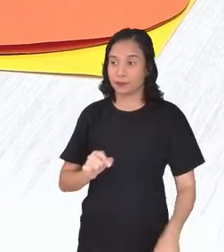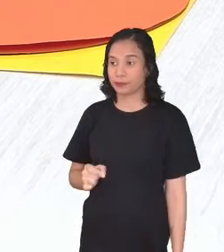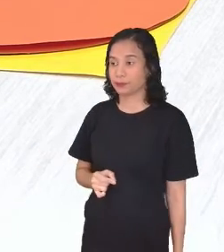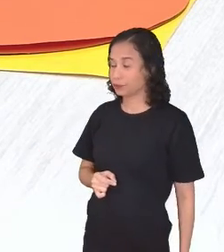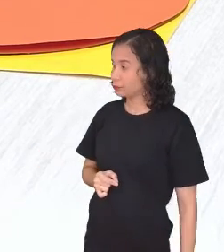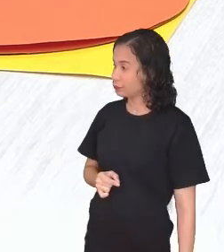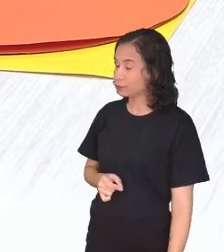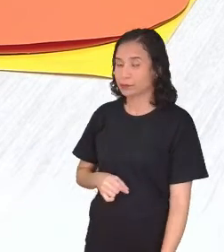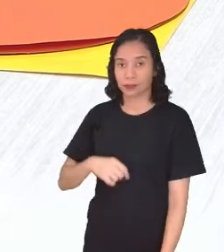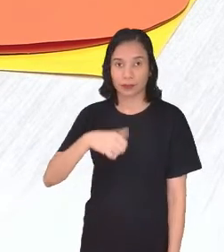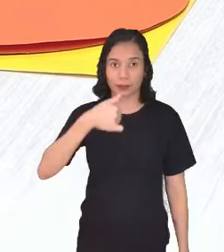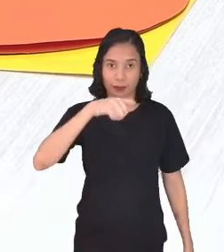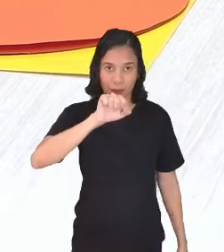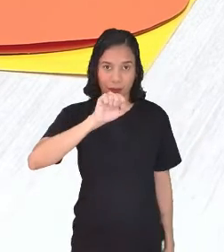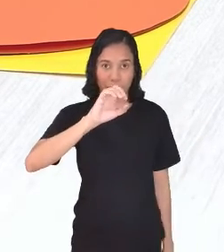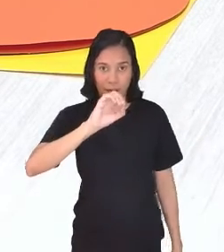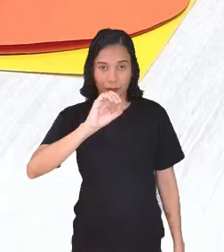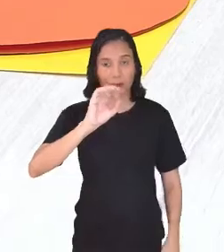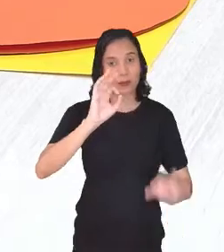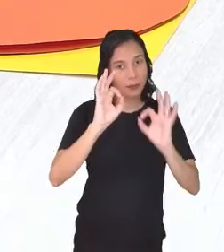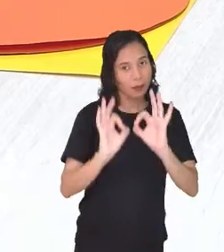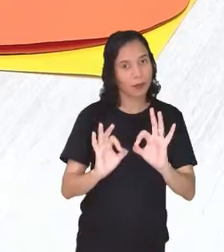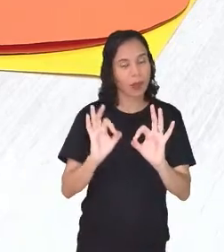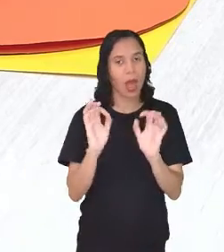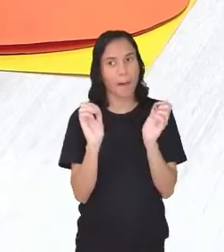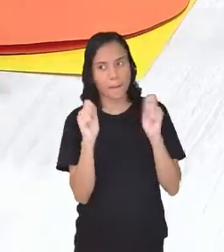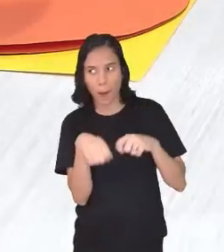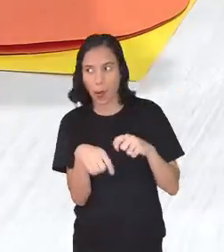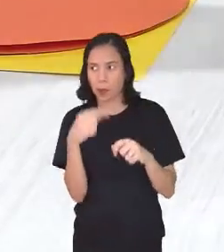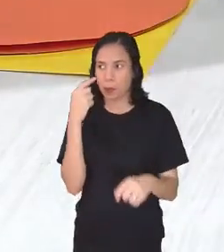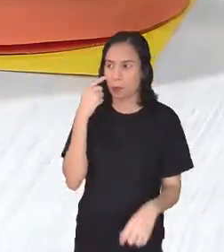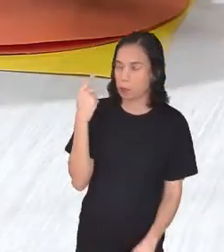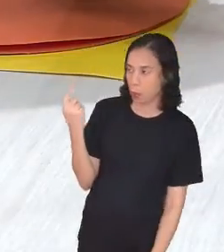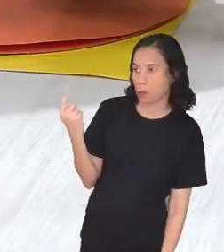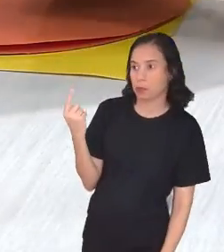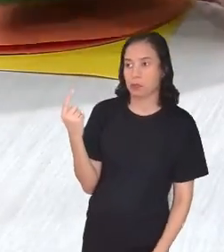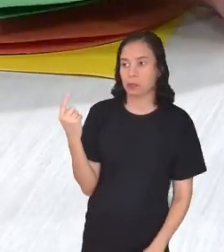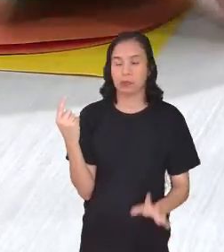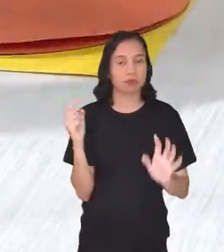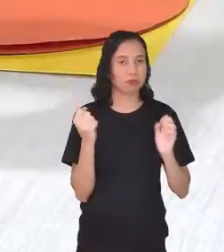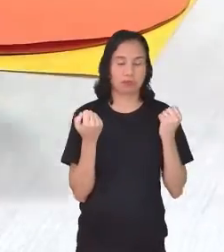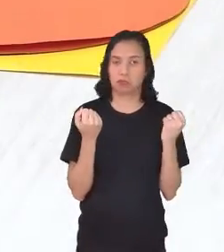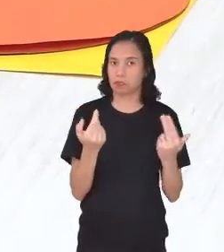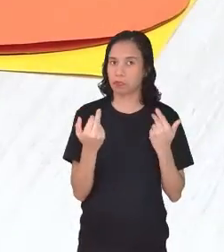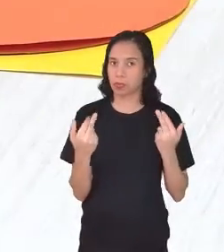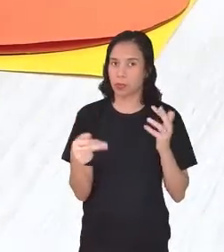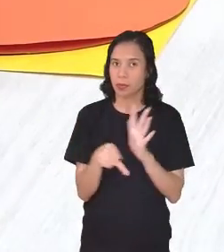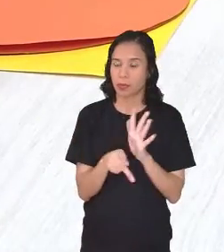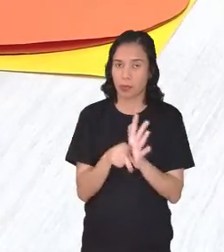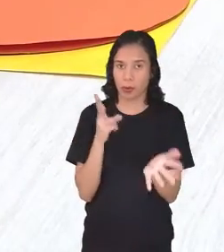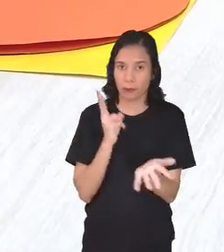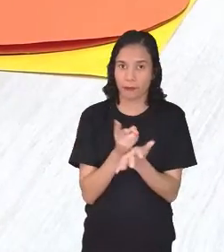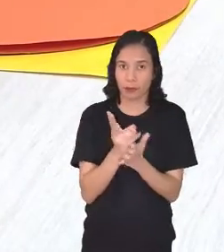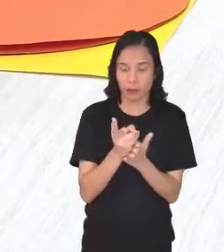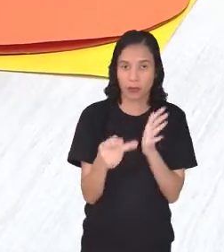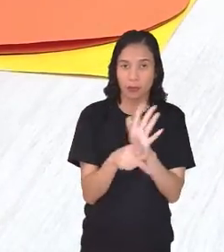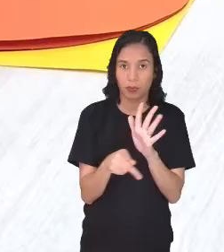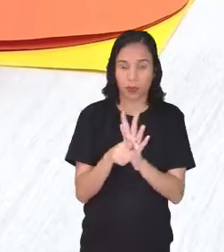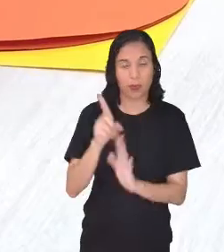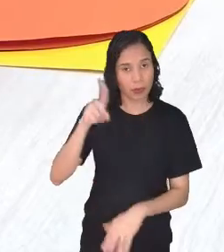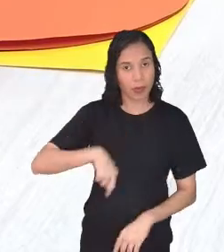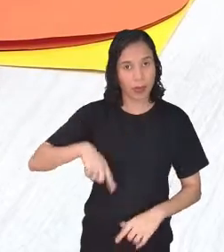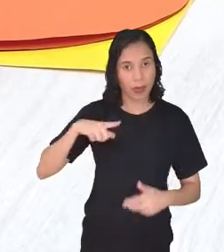Com 180. Tanto faz ser aqui quanto aqui, gente. Eu vou continuar com o ângulo